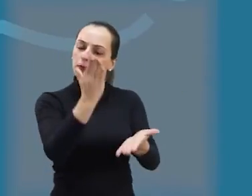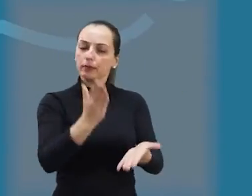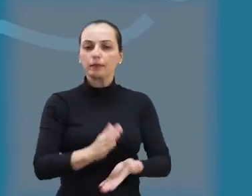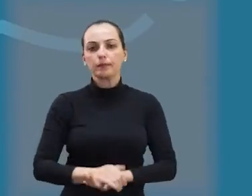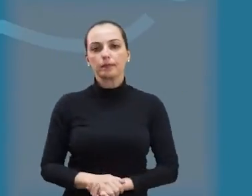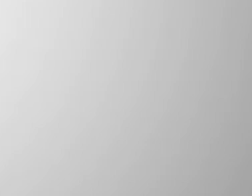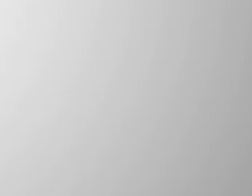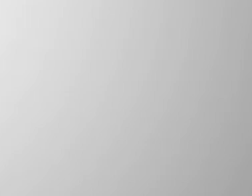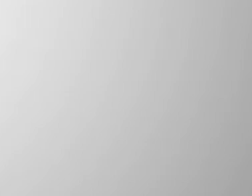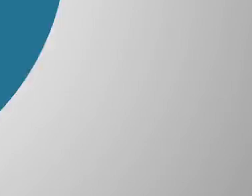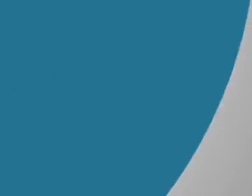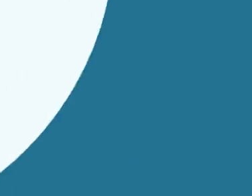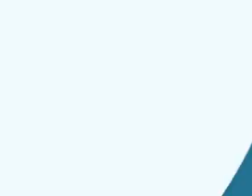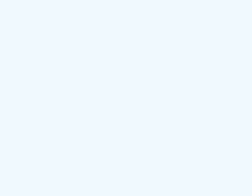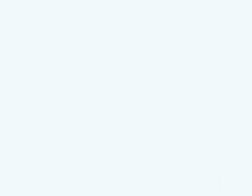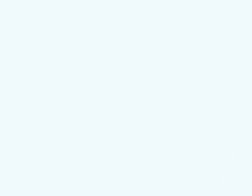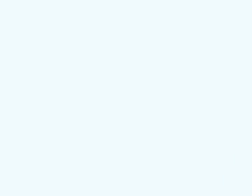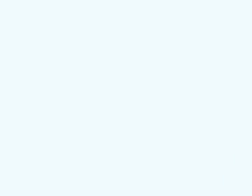lixo naquele local.